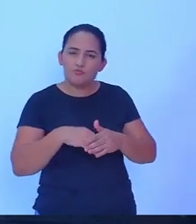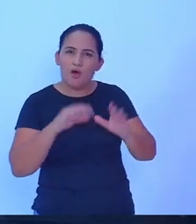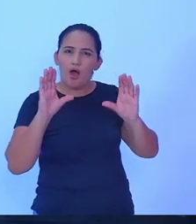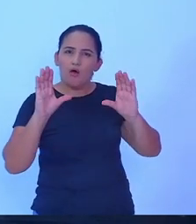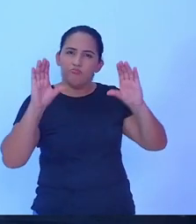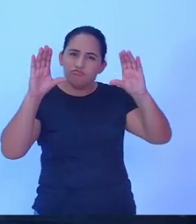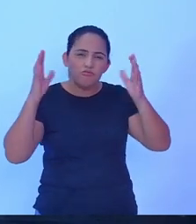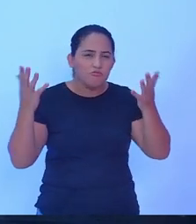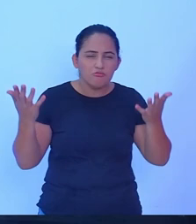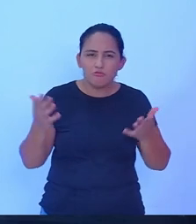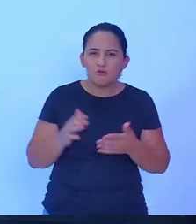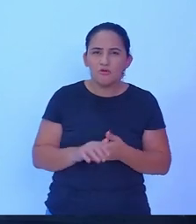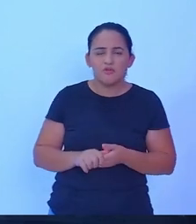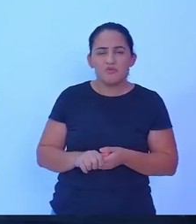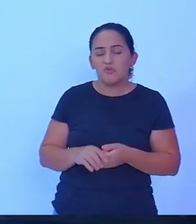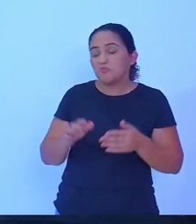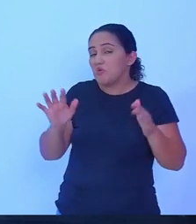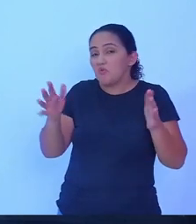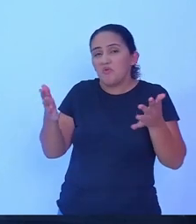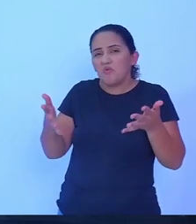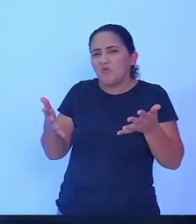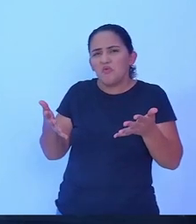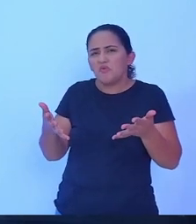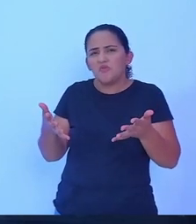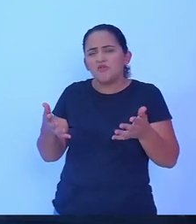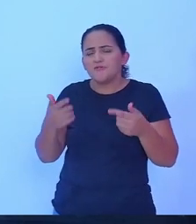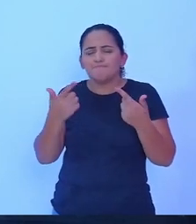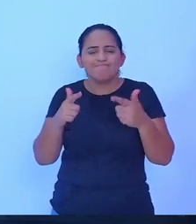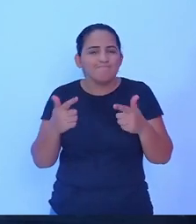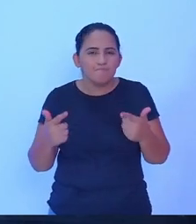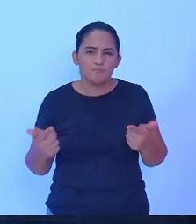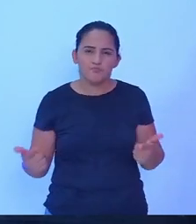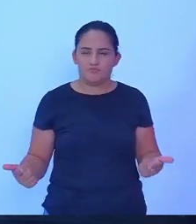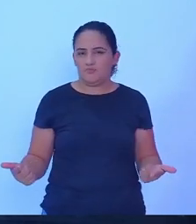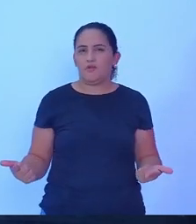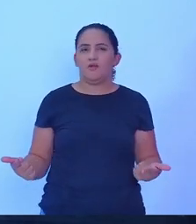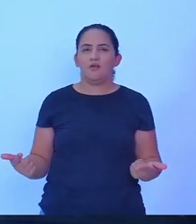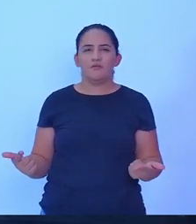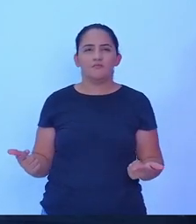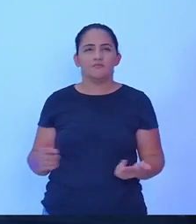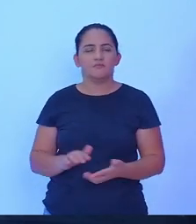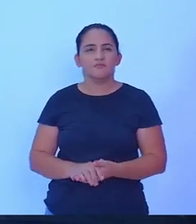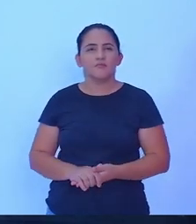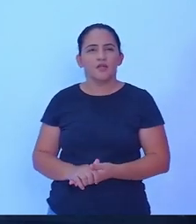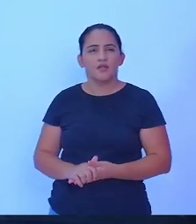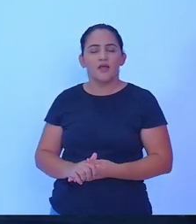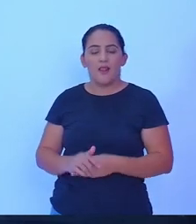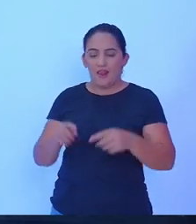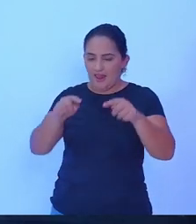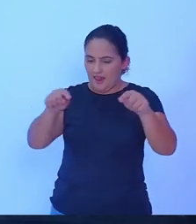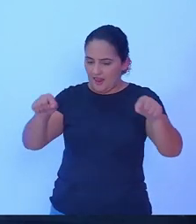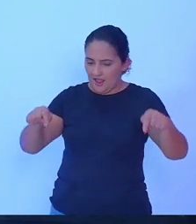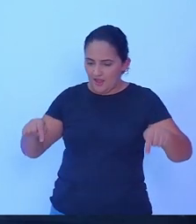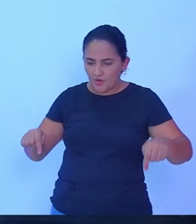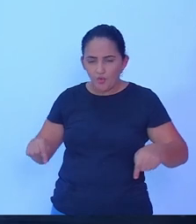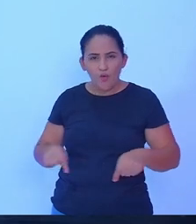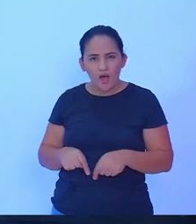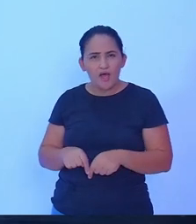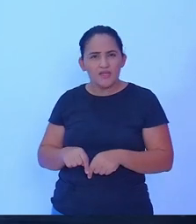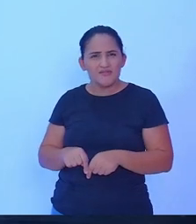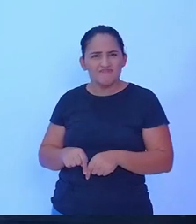essas que hoje o nosso município não proporciona, no qual temos algumas no nosso município totalmente